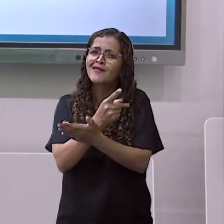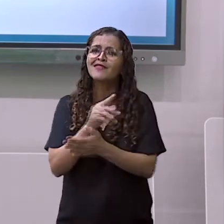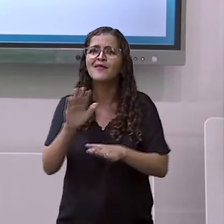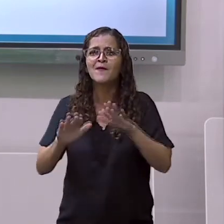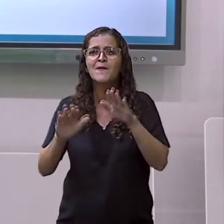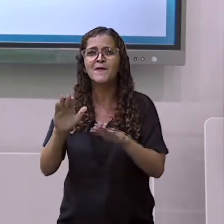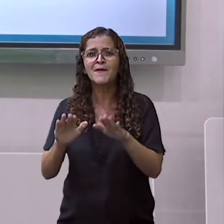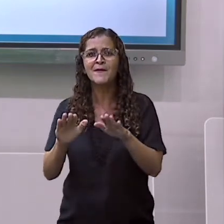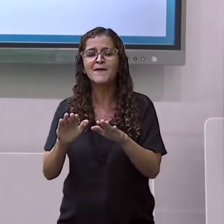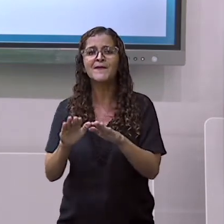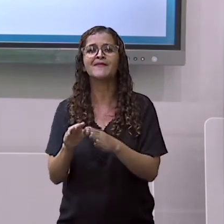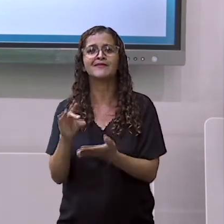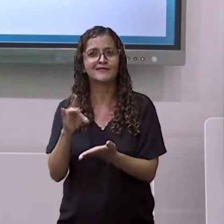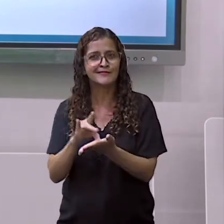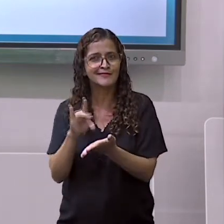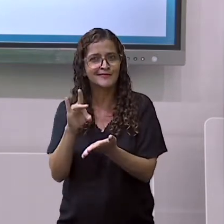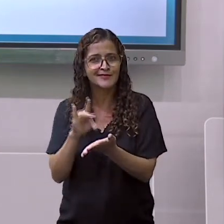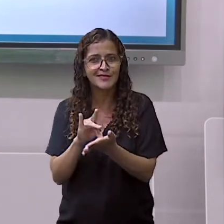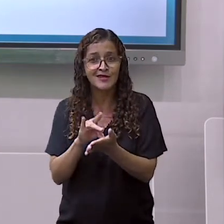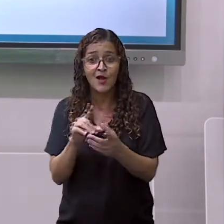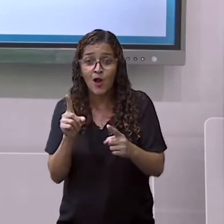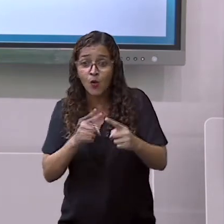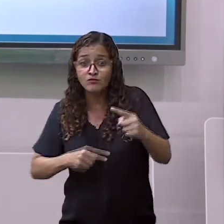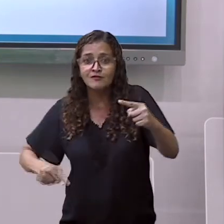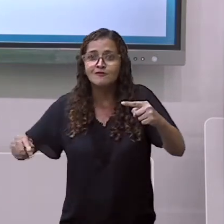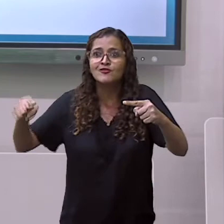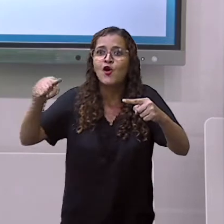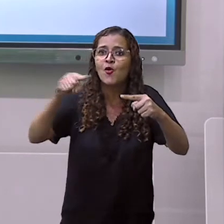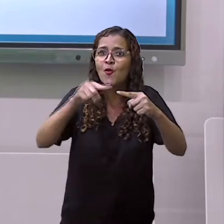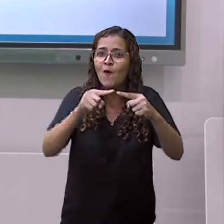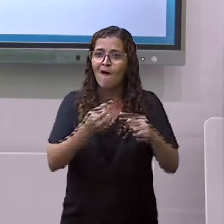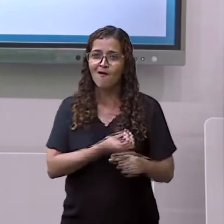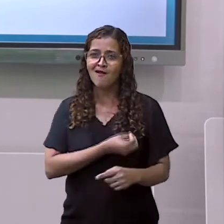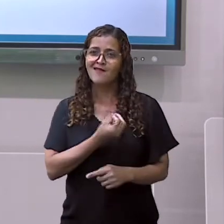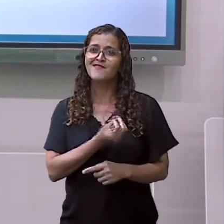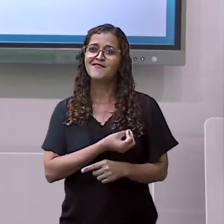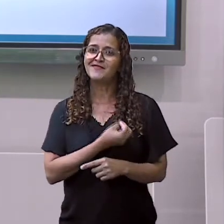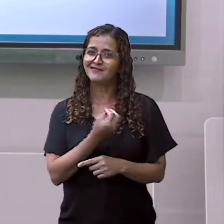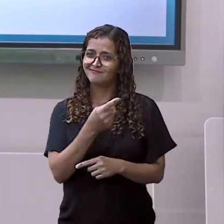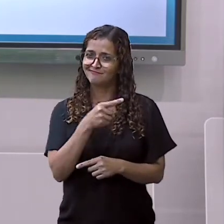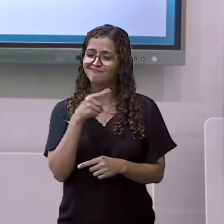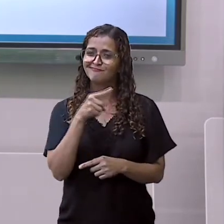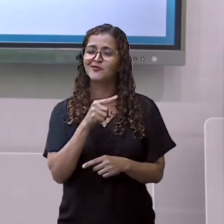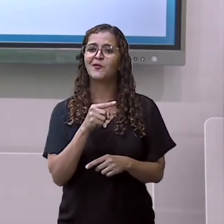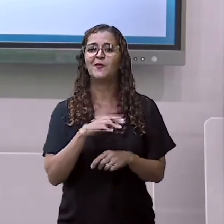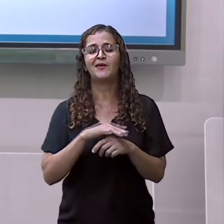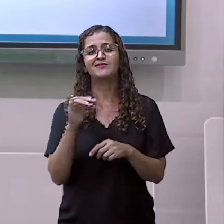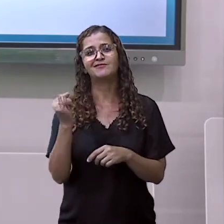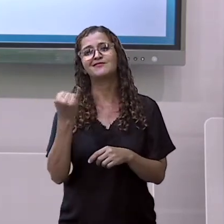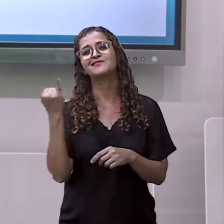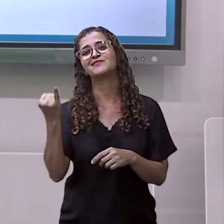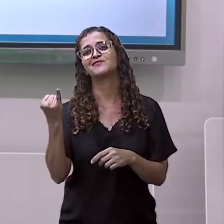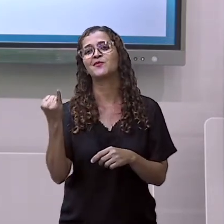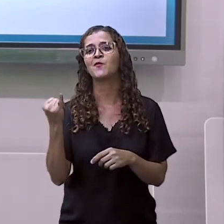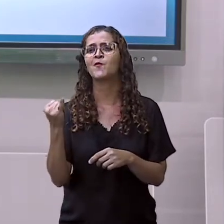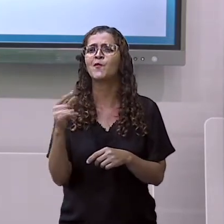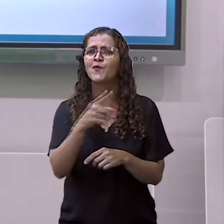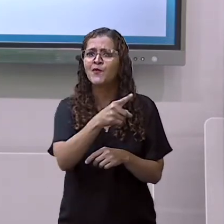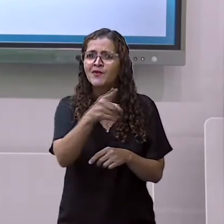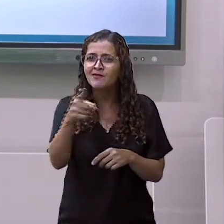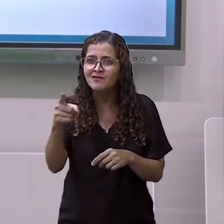A natureza, a nossa natureza. Por isso que nós devemos o quê? É sempre proteger,